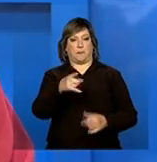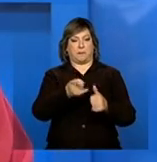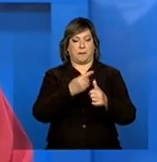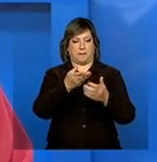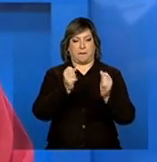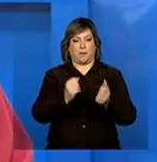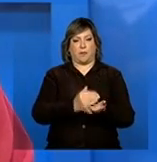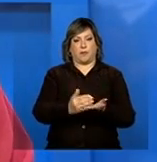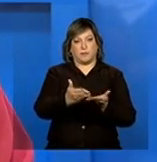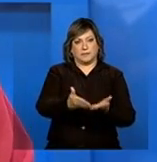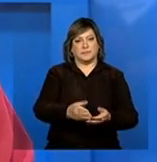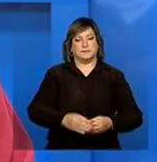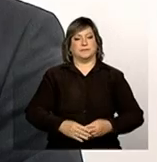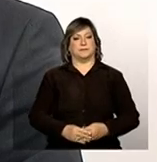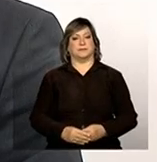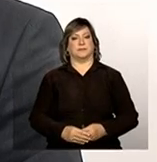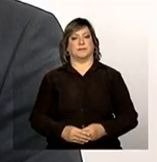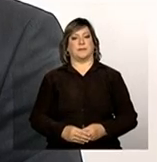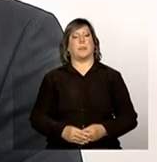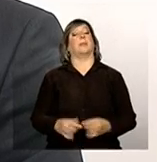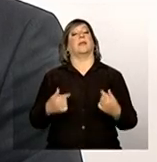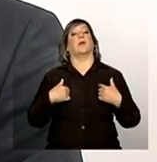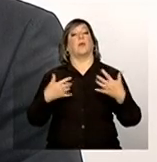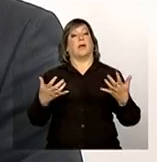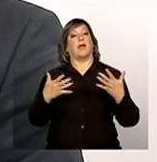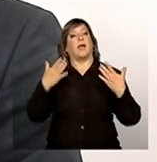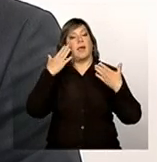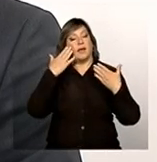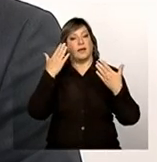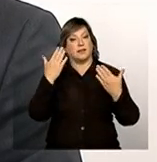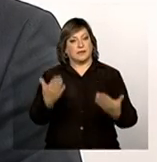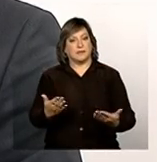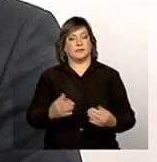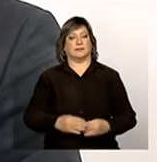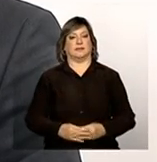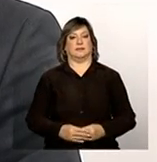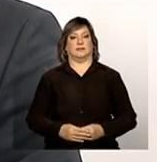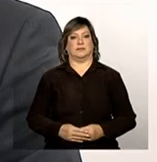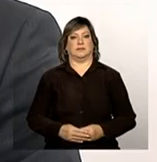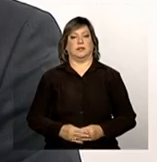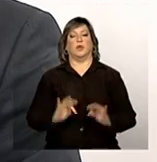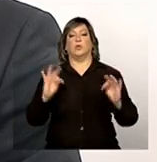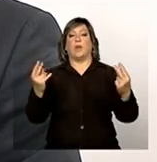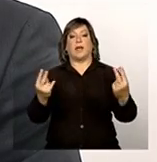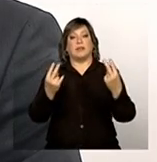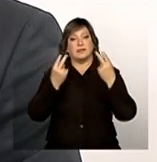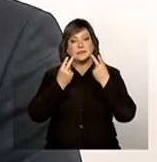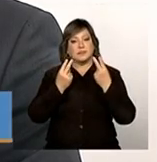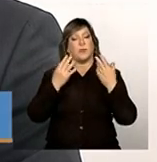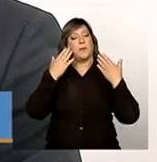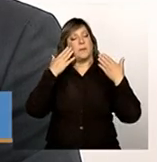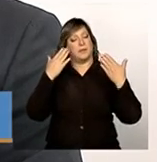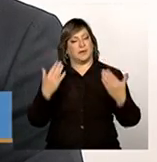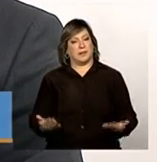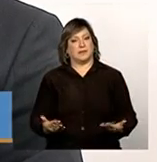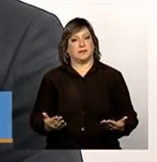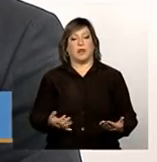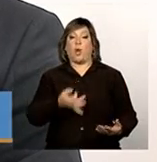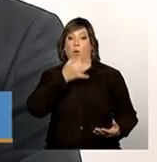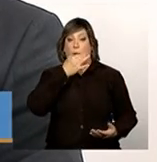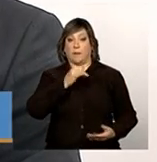começar. Quero agradecer a atenção de todos e dar uma dica.